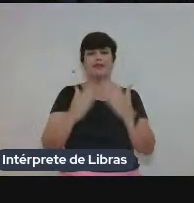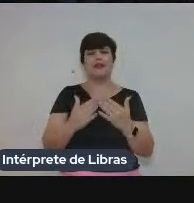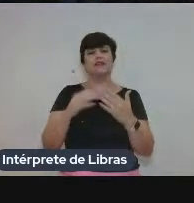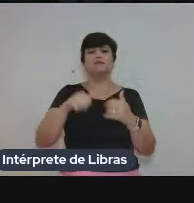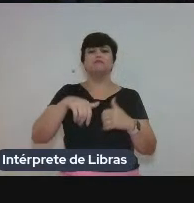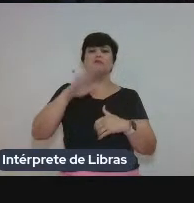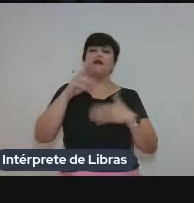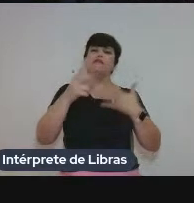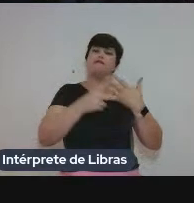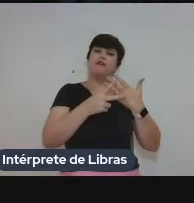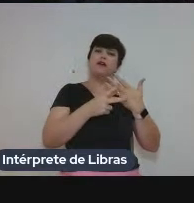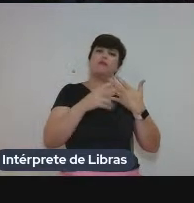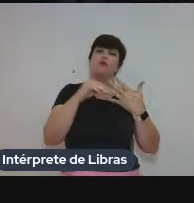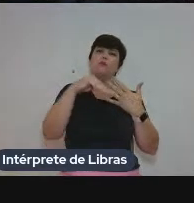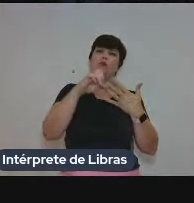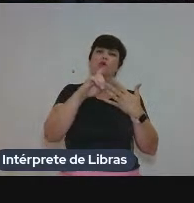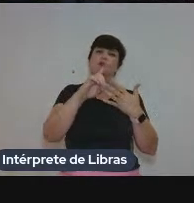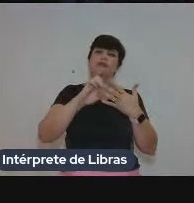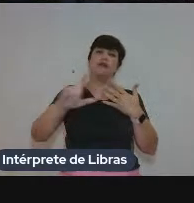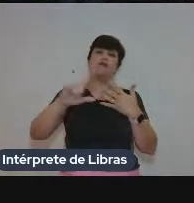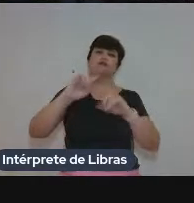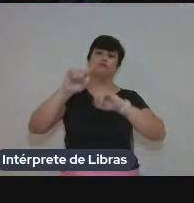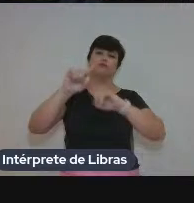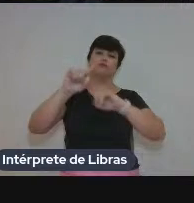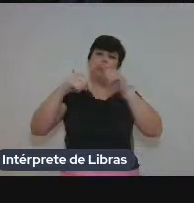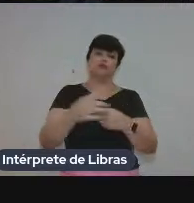Dessa vez, com verbos modais? Pode passar.